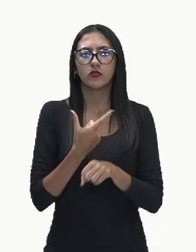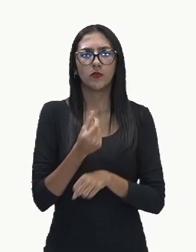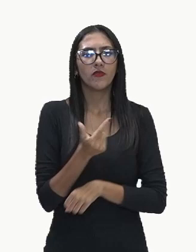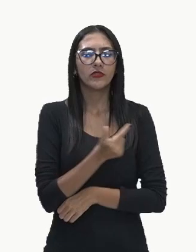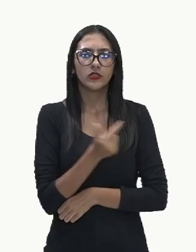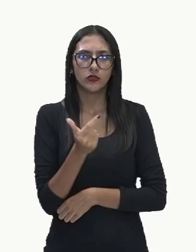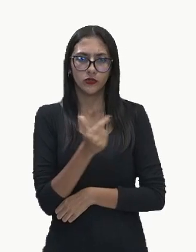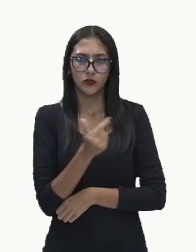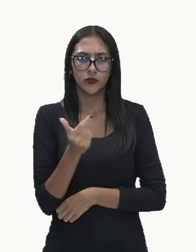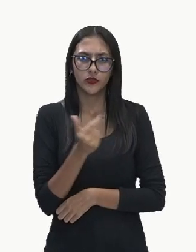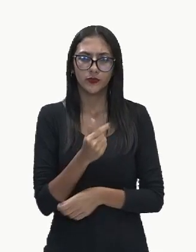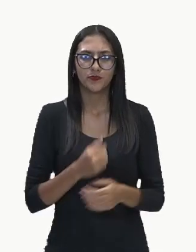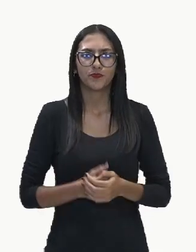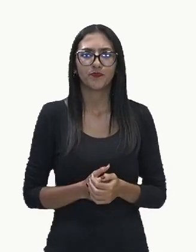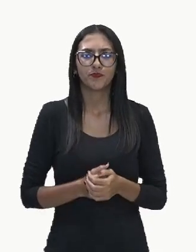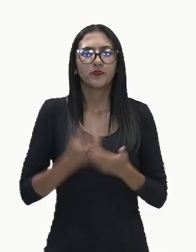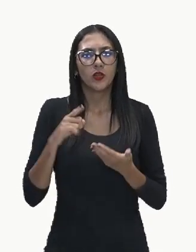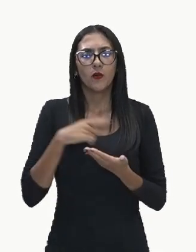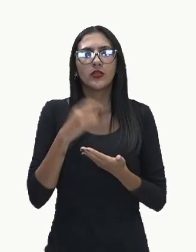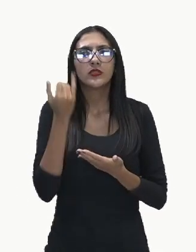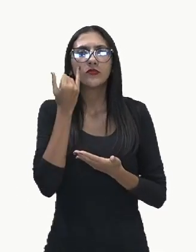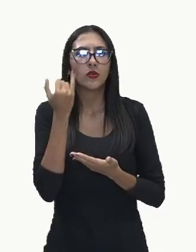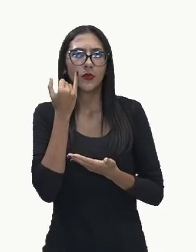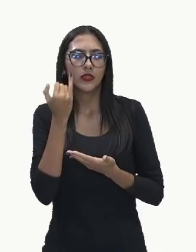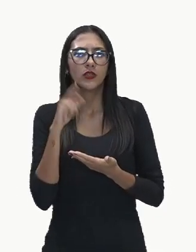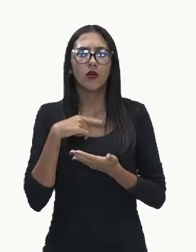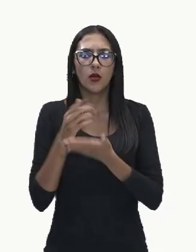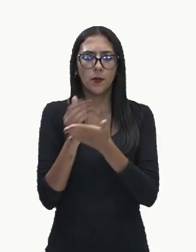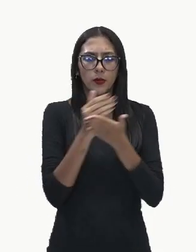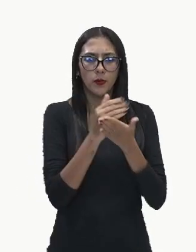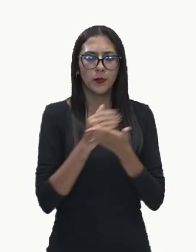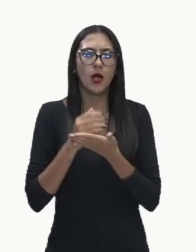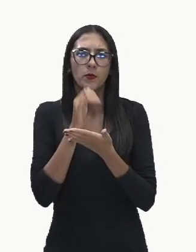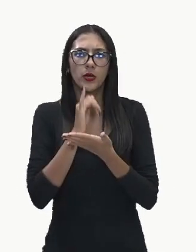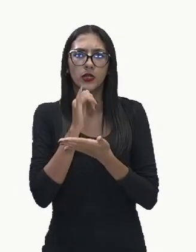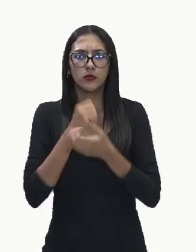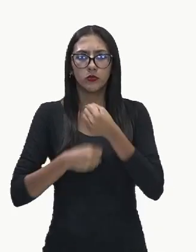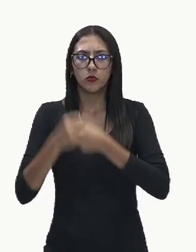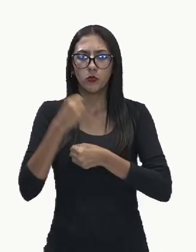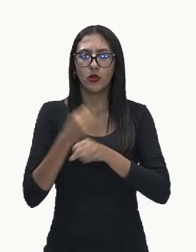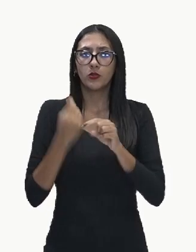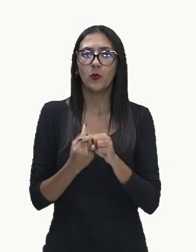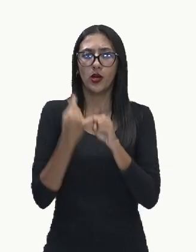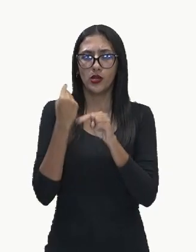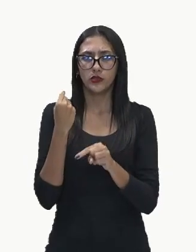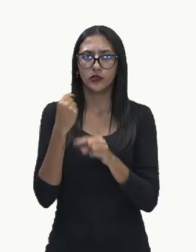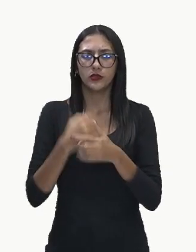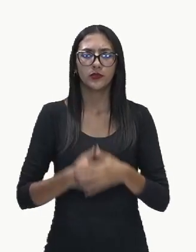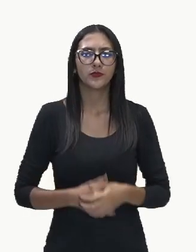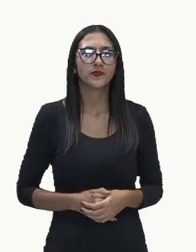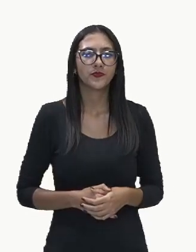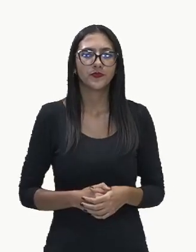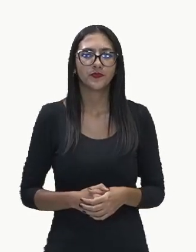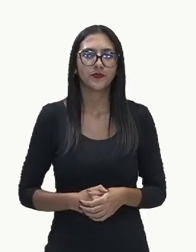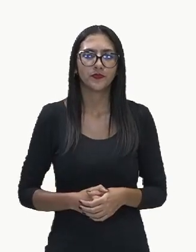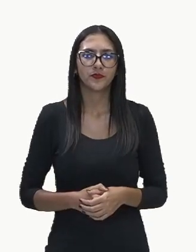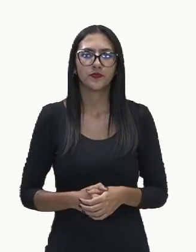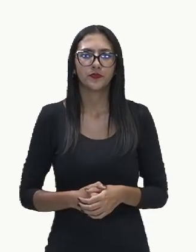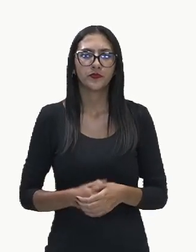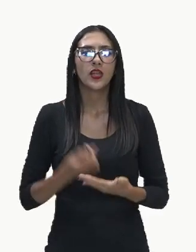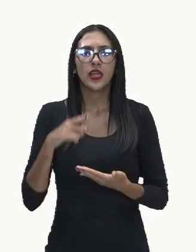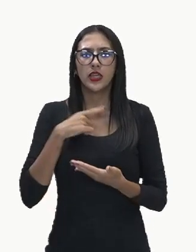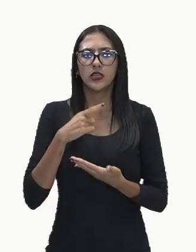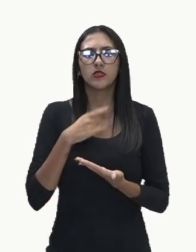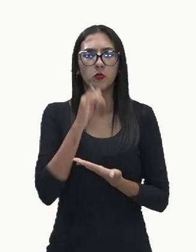de 2023, se refere sempre a um ano anterior, no caso aqui 2022. Isso corresponde a mais de